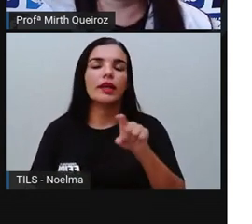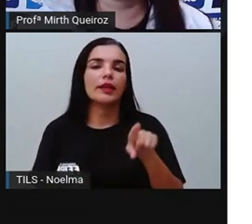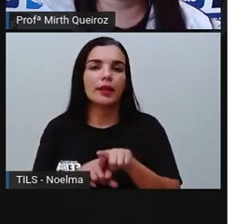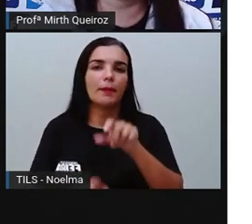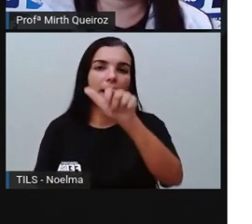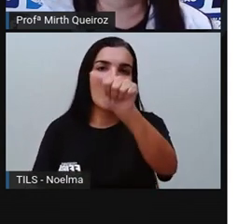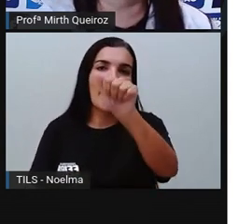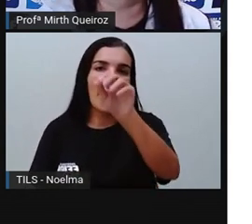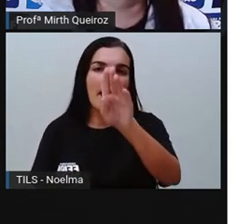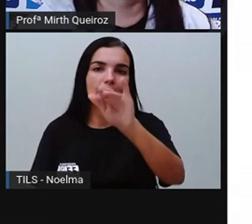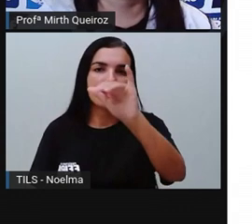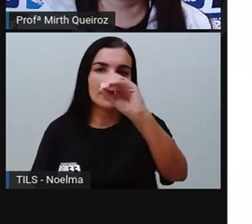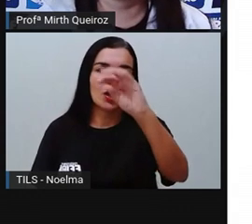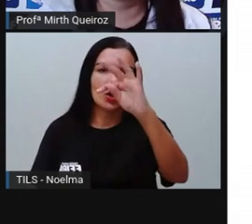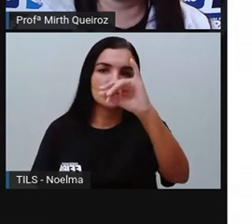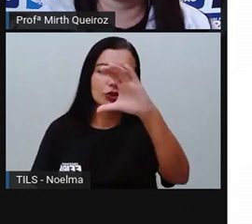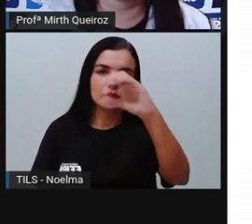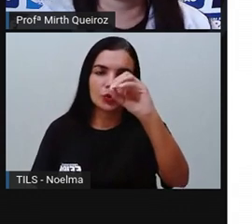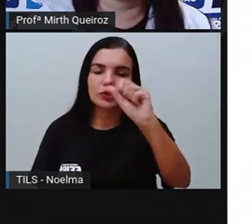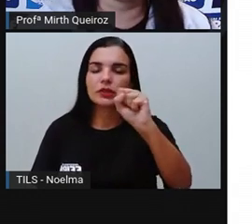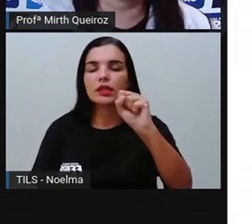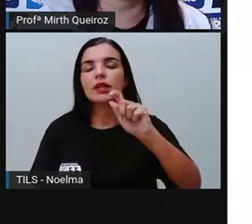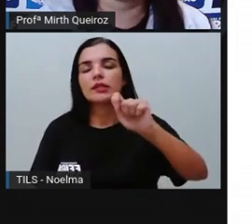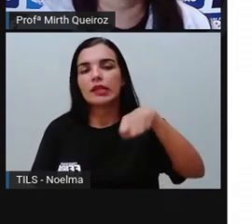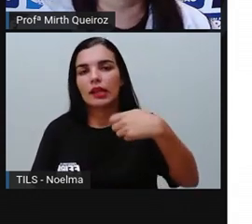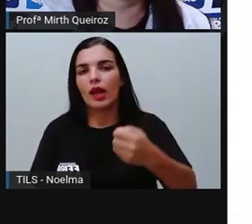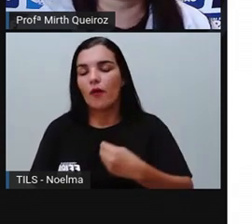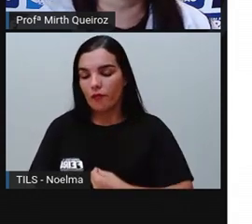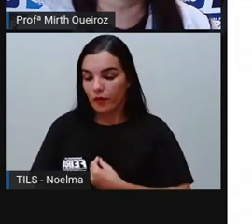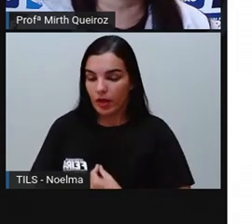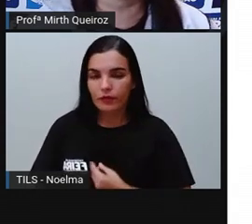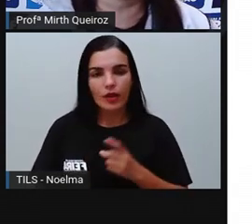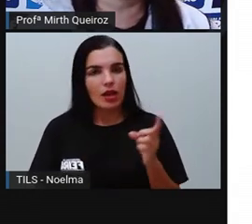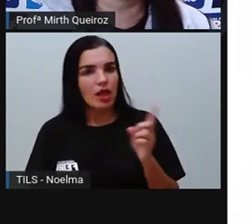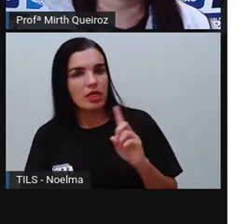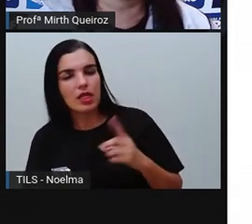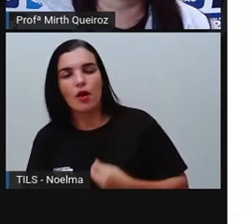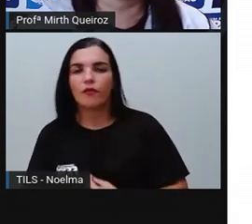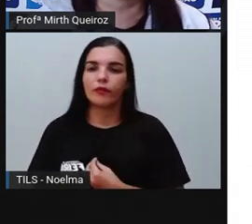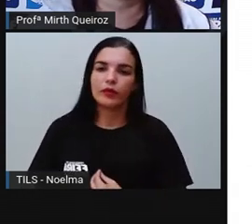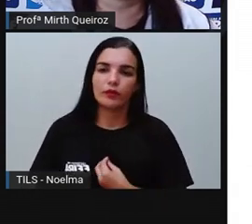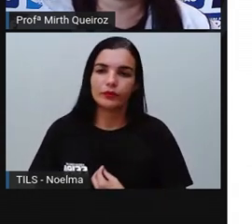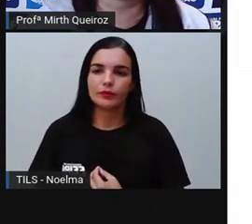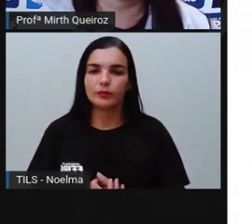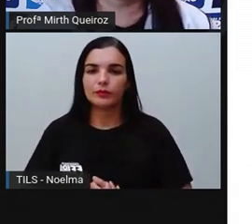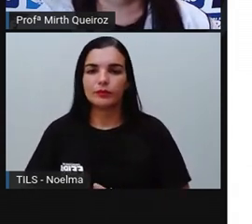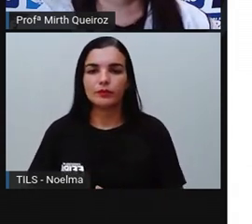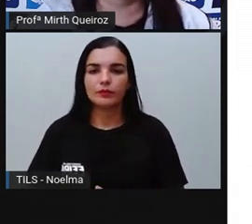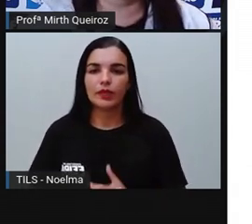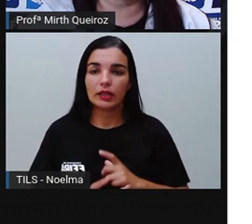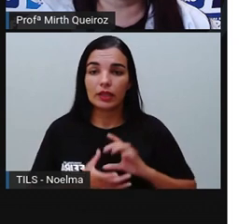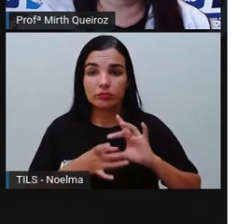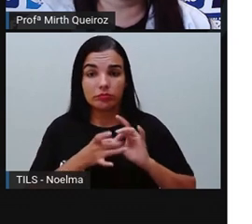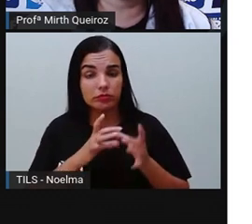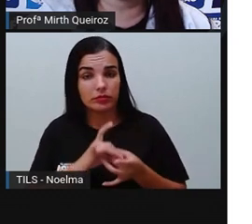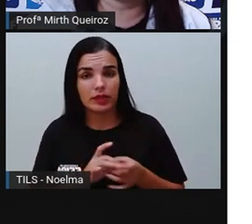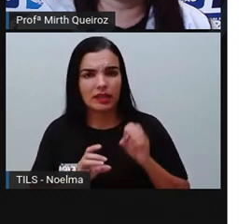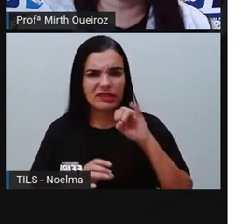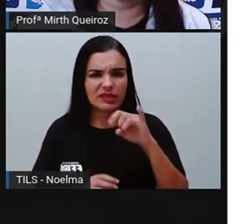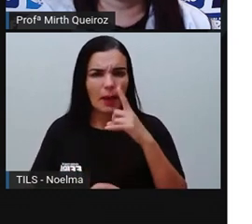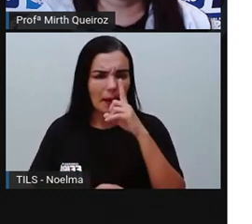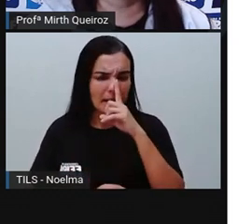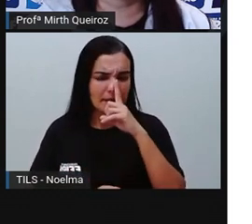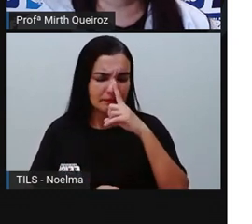vai ser chamado aí de meio ambiente. Qualquer espaço que haja essa interação entre seres vivos e não vivos. Se poluímos a